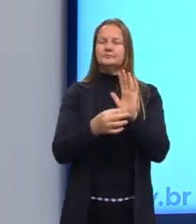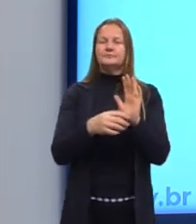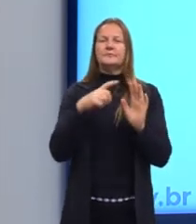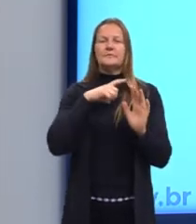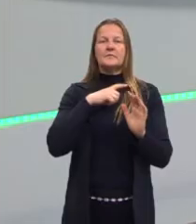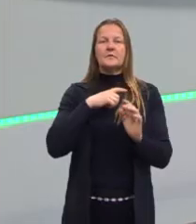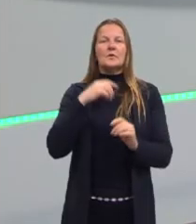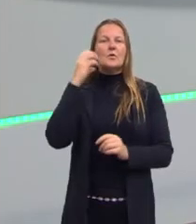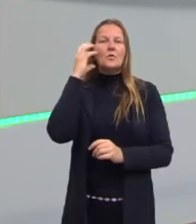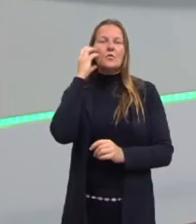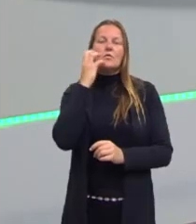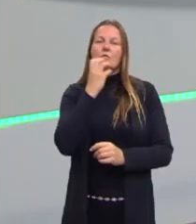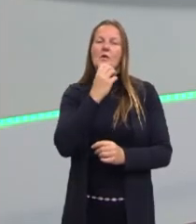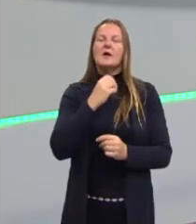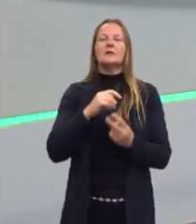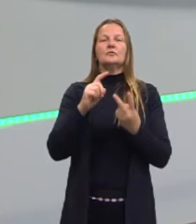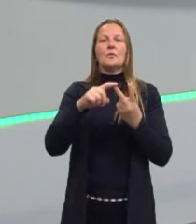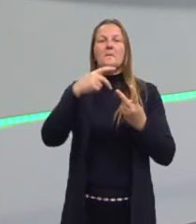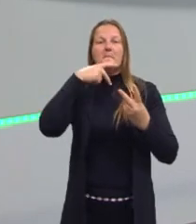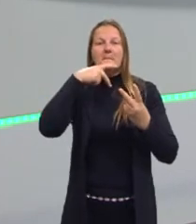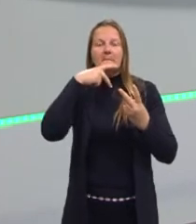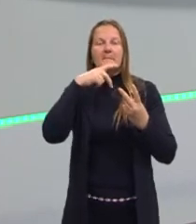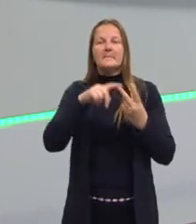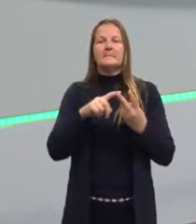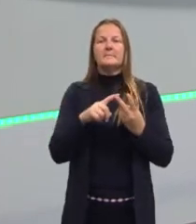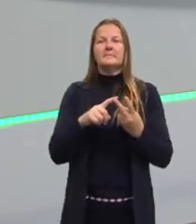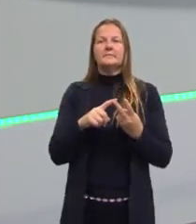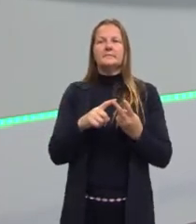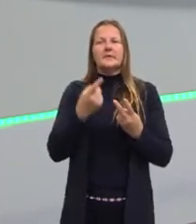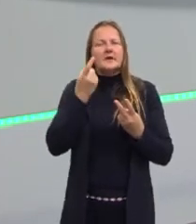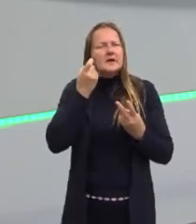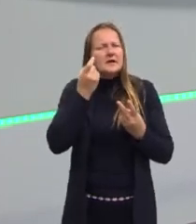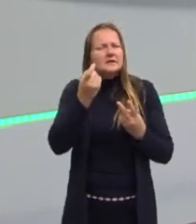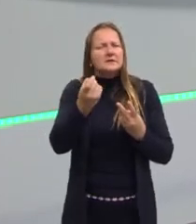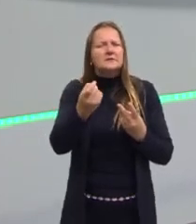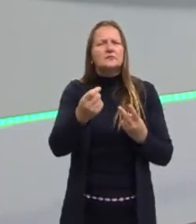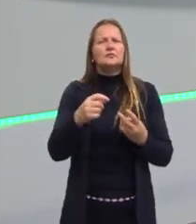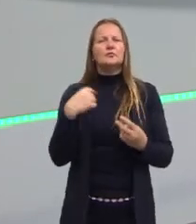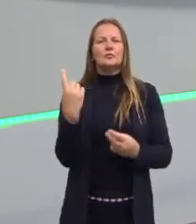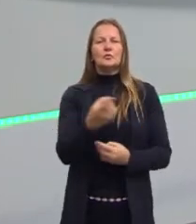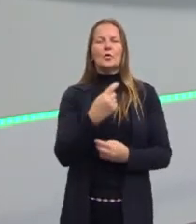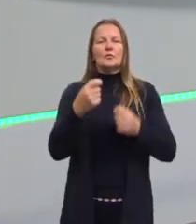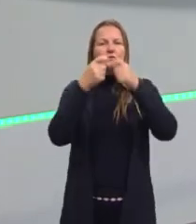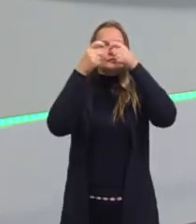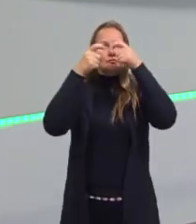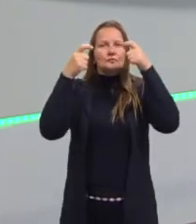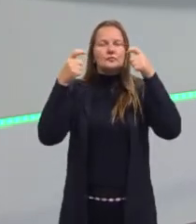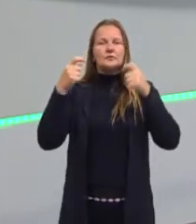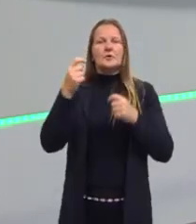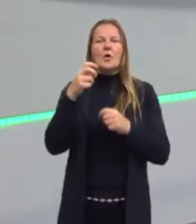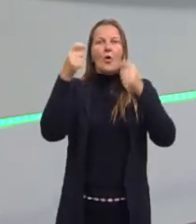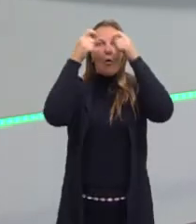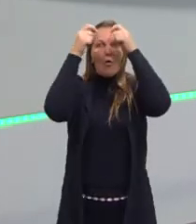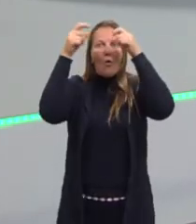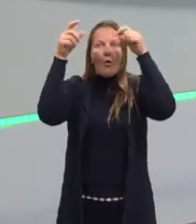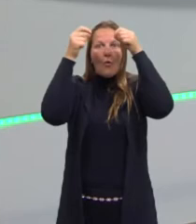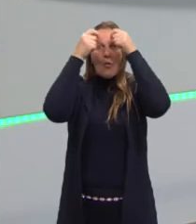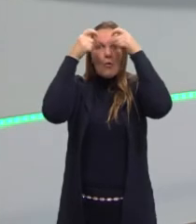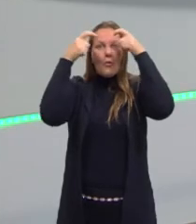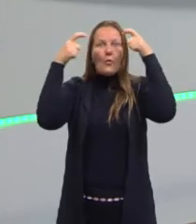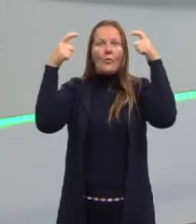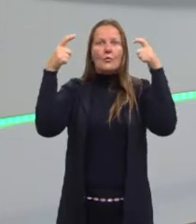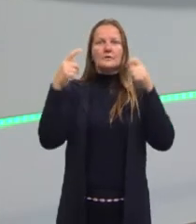o Heráclito, Platão, mas a lógica, a intenção também da lógica, é que nós ampliamos os nossos conhecimentos, que nós